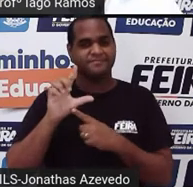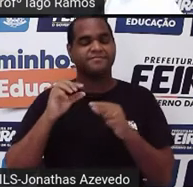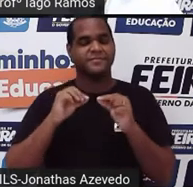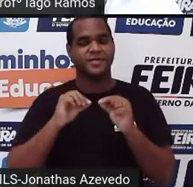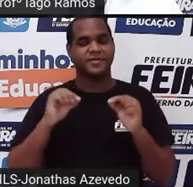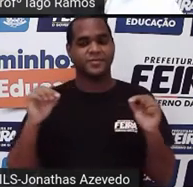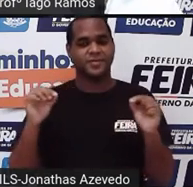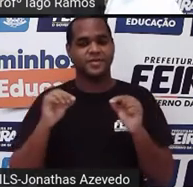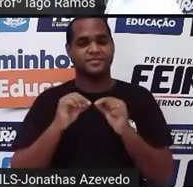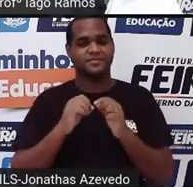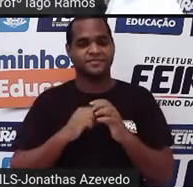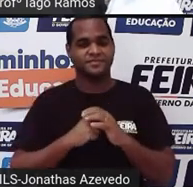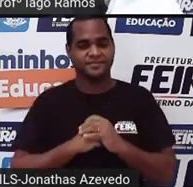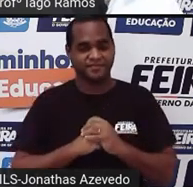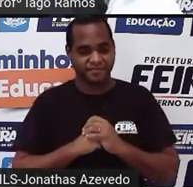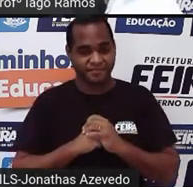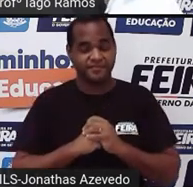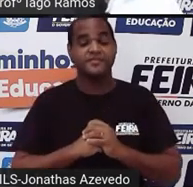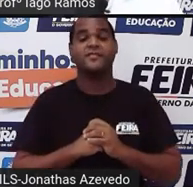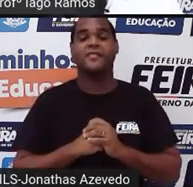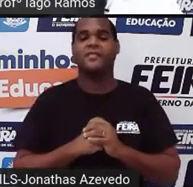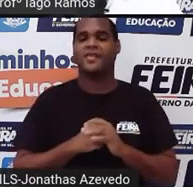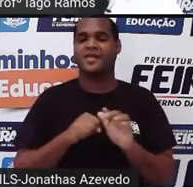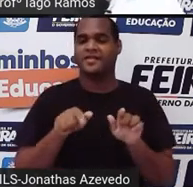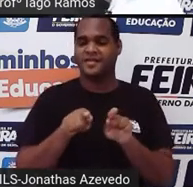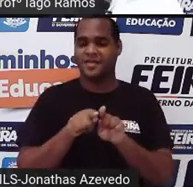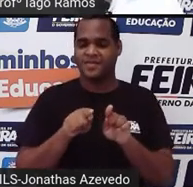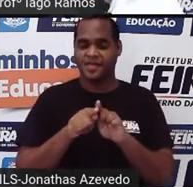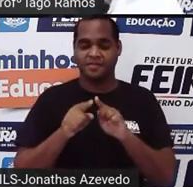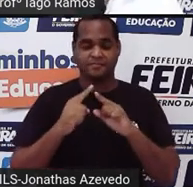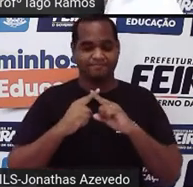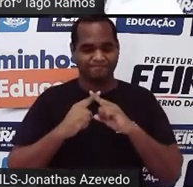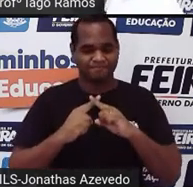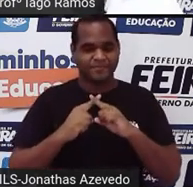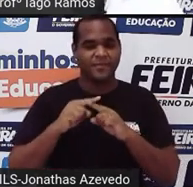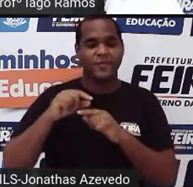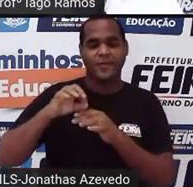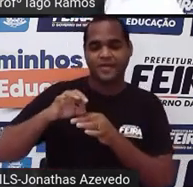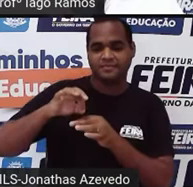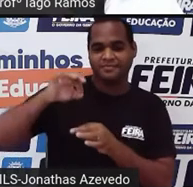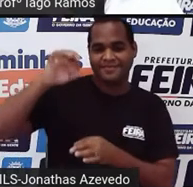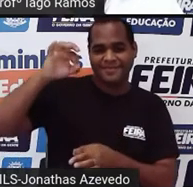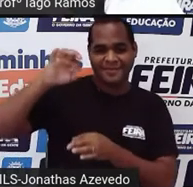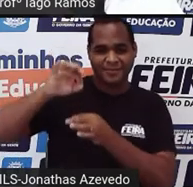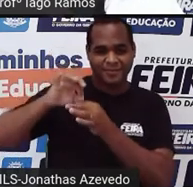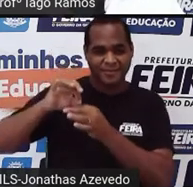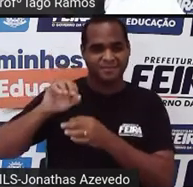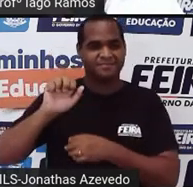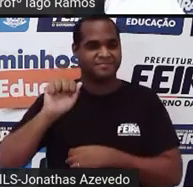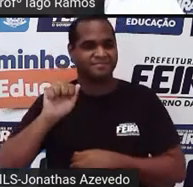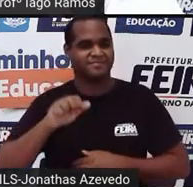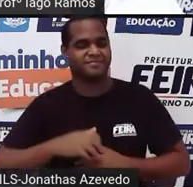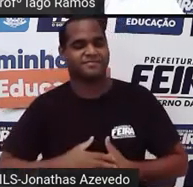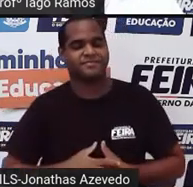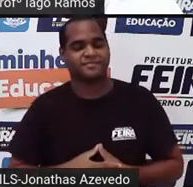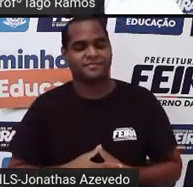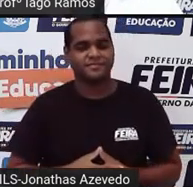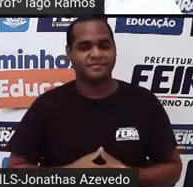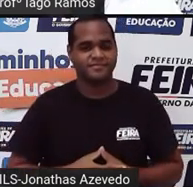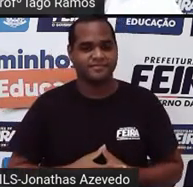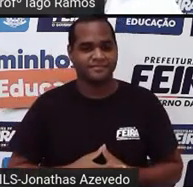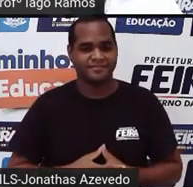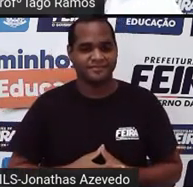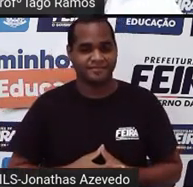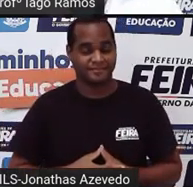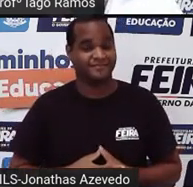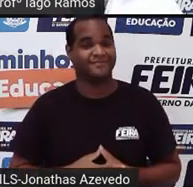significa a medida da largura, multiplicado pelo A, que significa a medida da